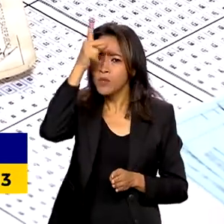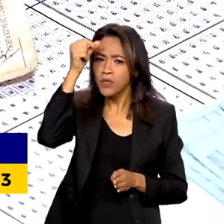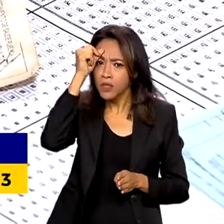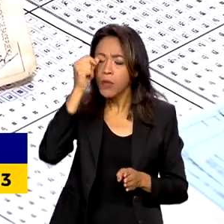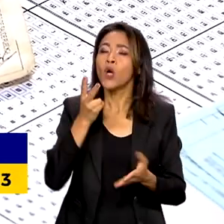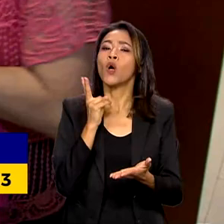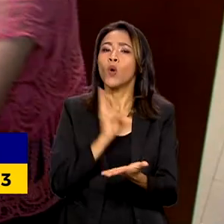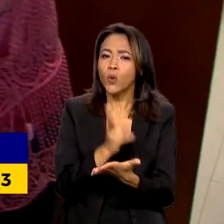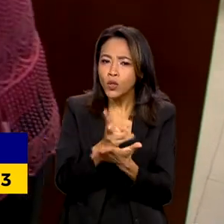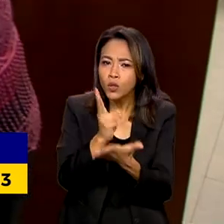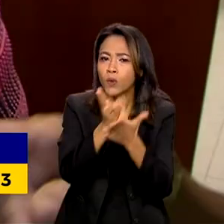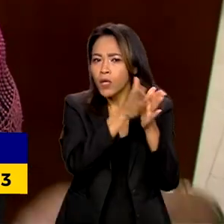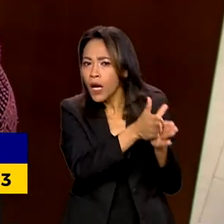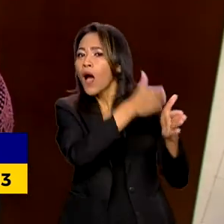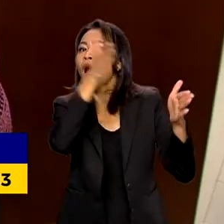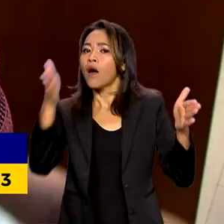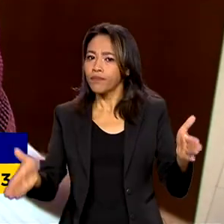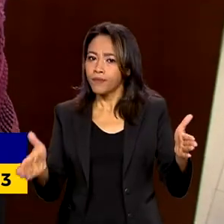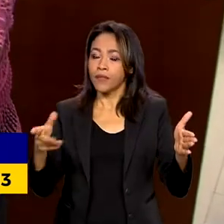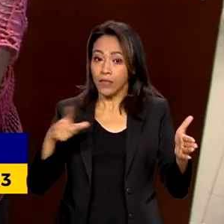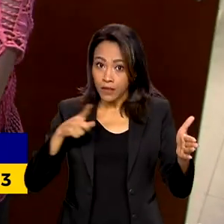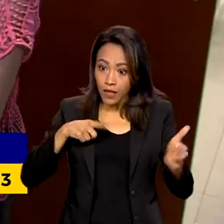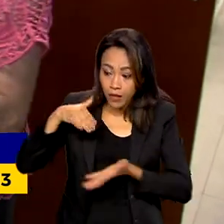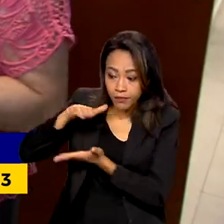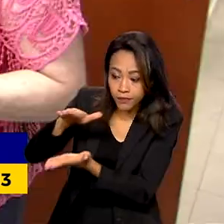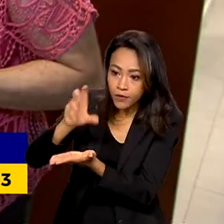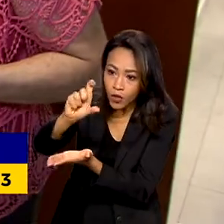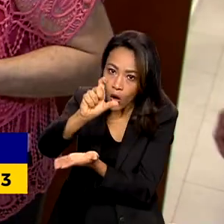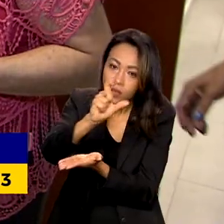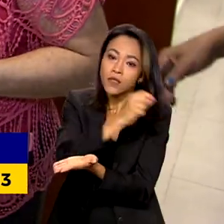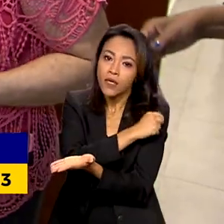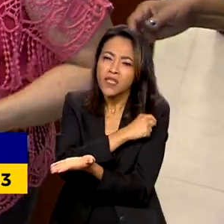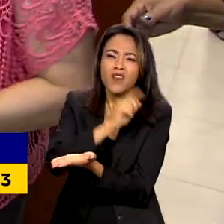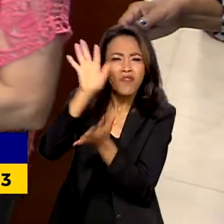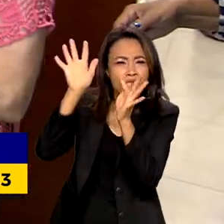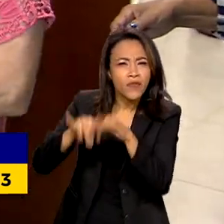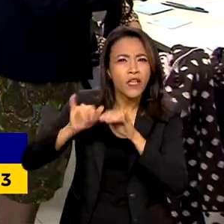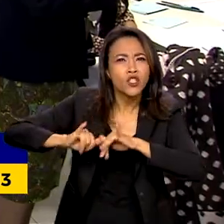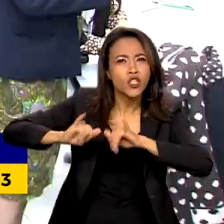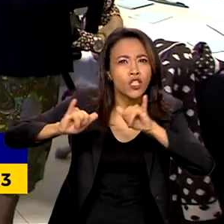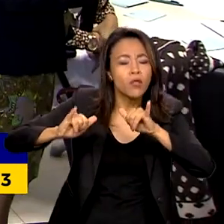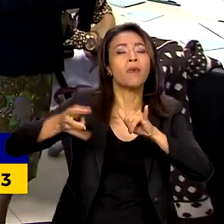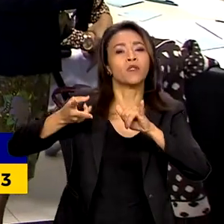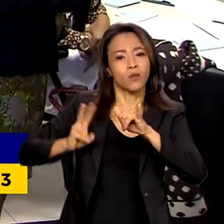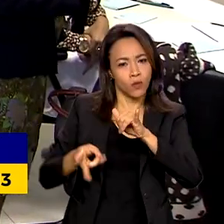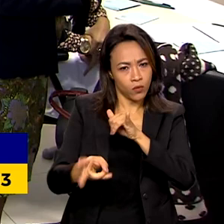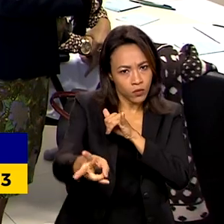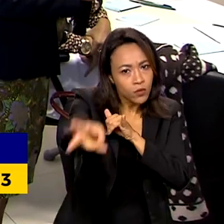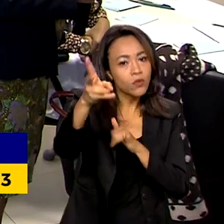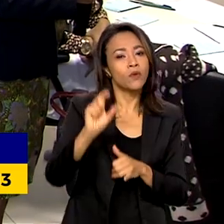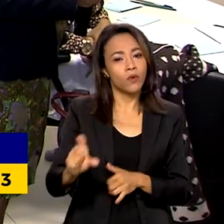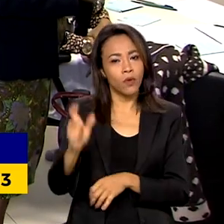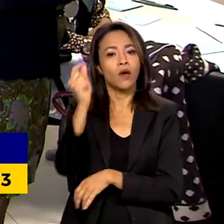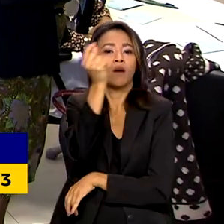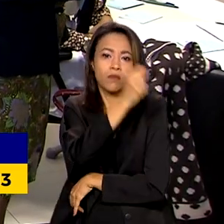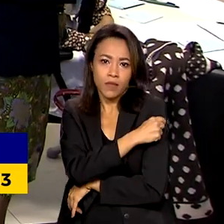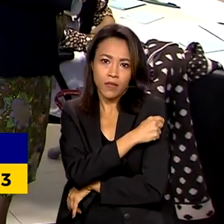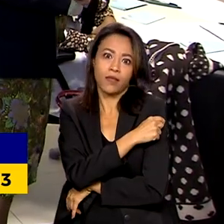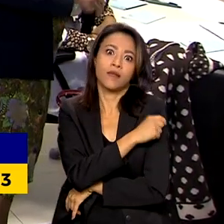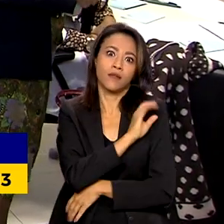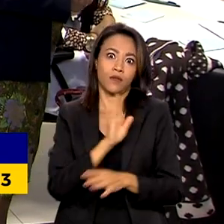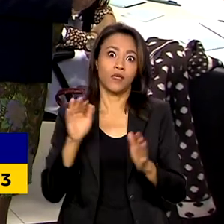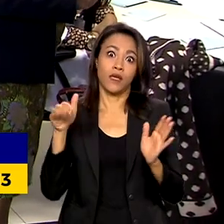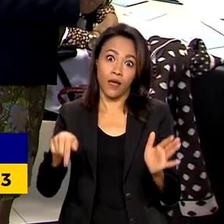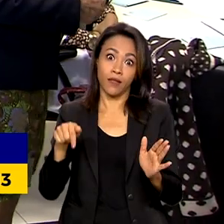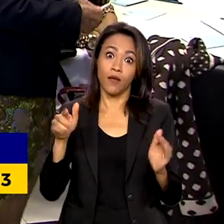tiverem doses disponíveis, mesmo com o fim da campanha nacional de vacinação contra a gripe no final de